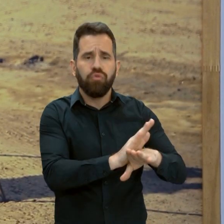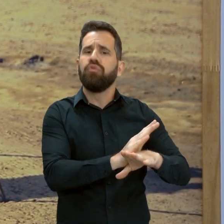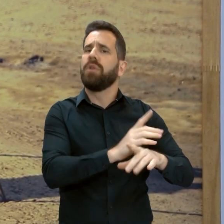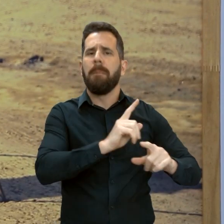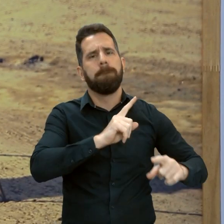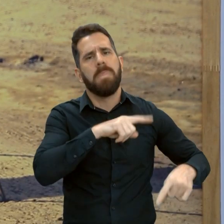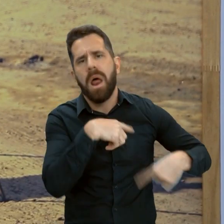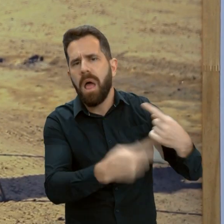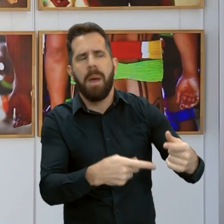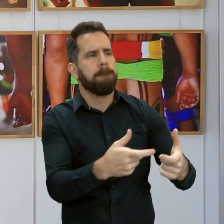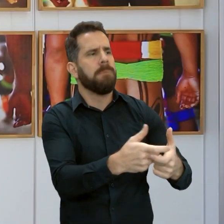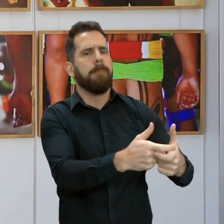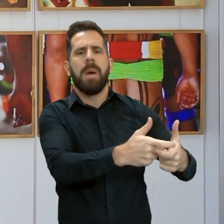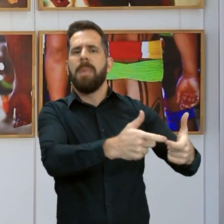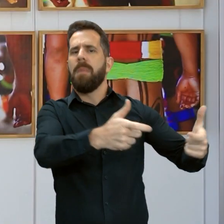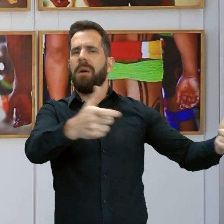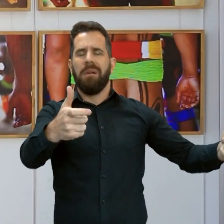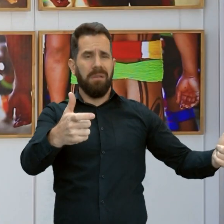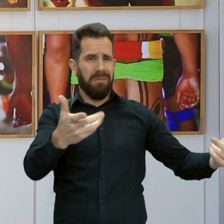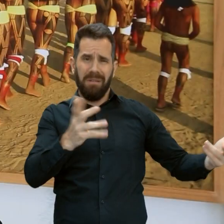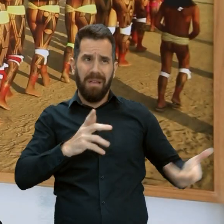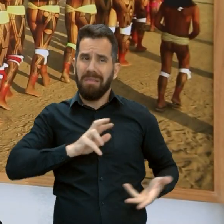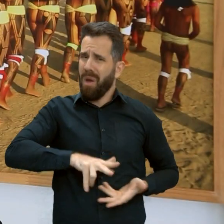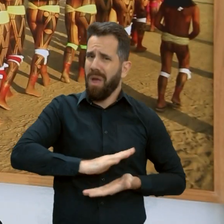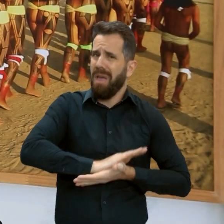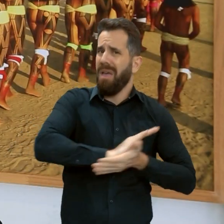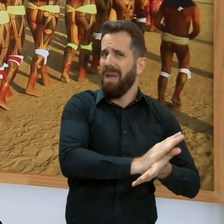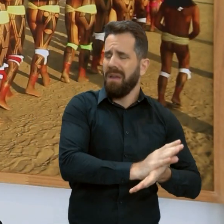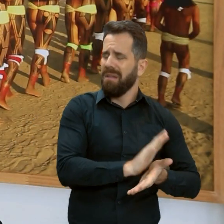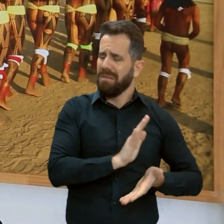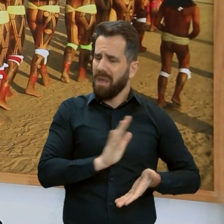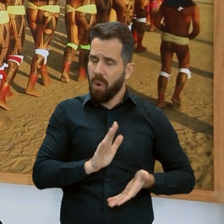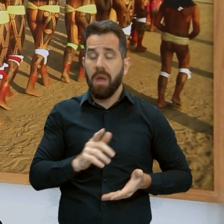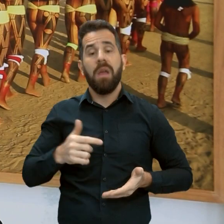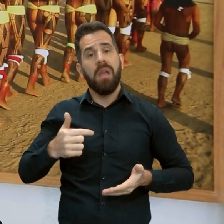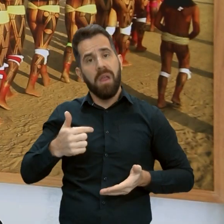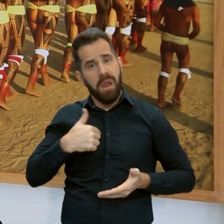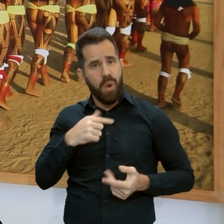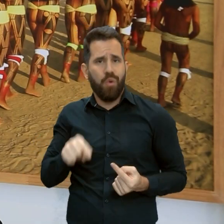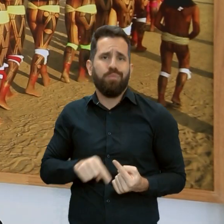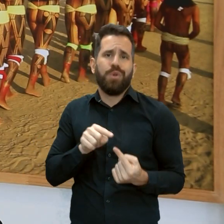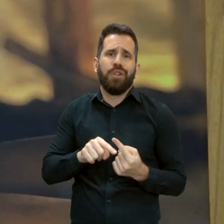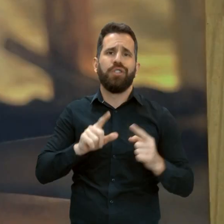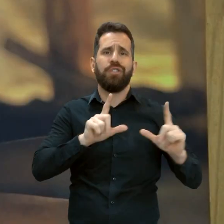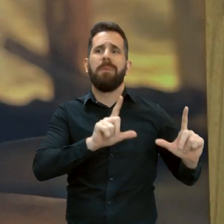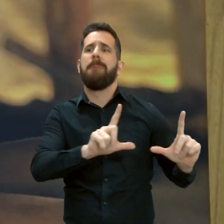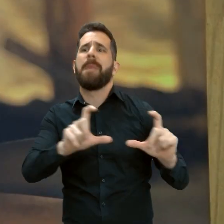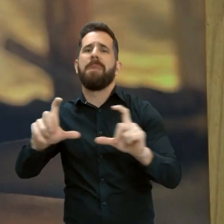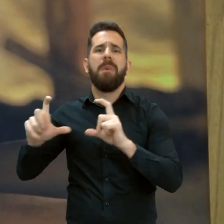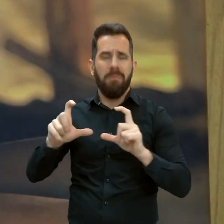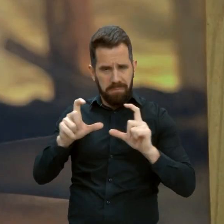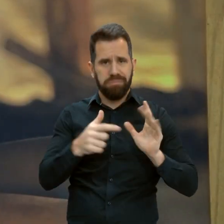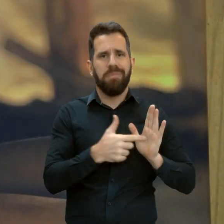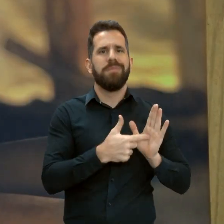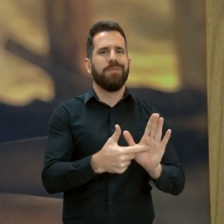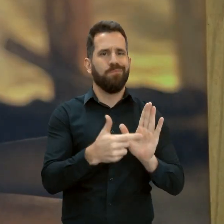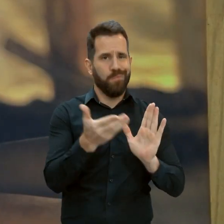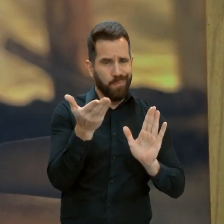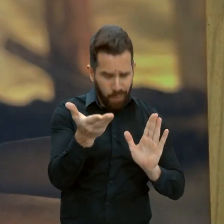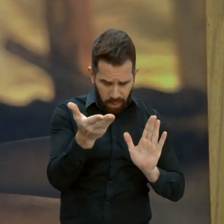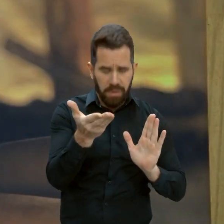não serem exterminados, como anda acontecendo? Então a intenção dessa exposição foi trazer